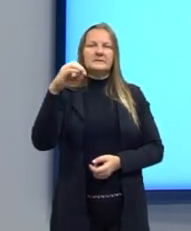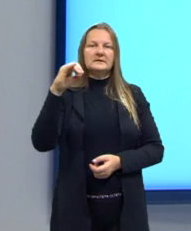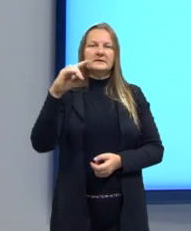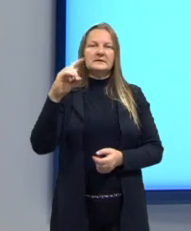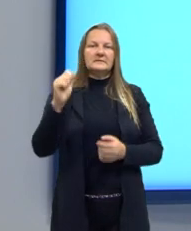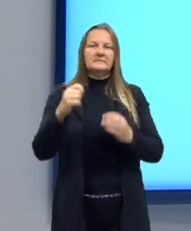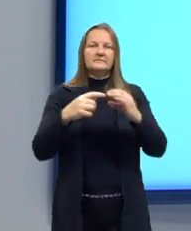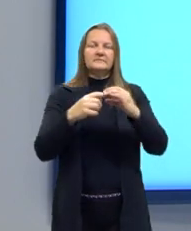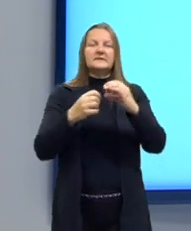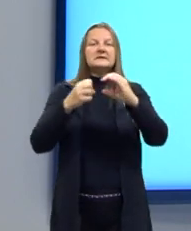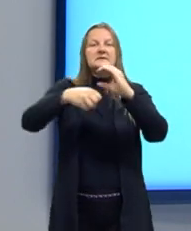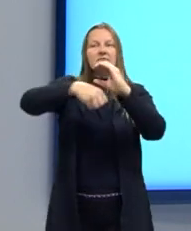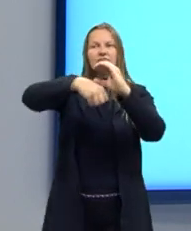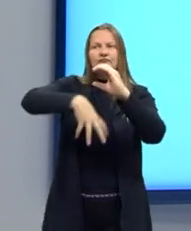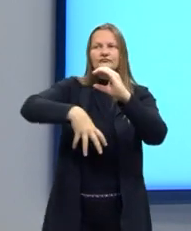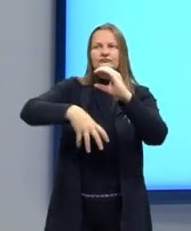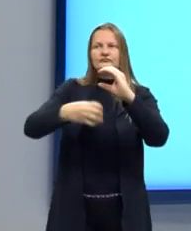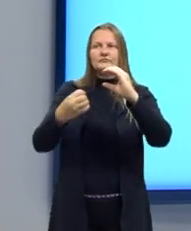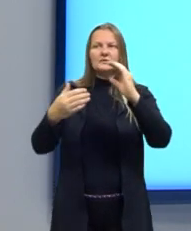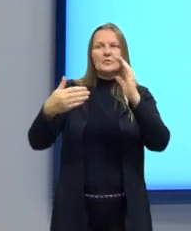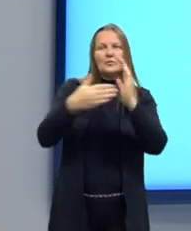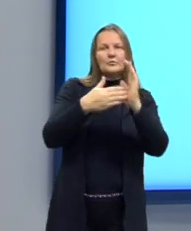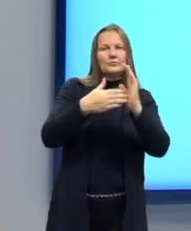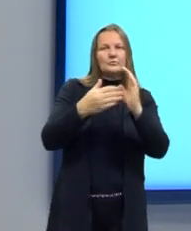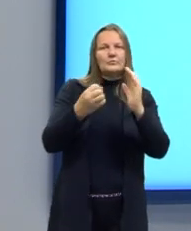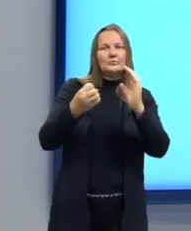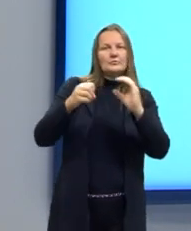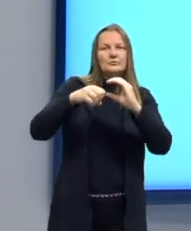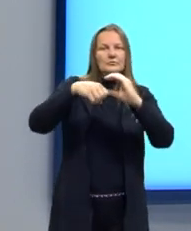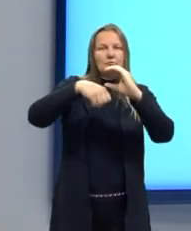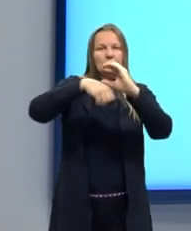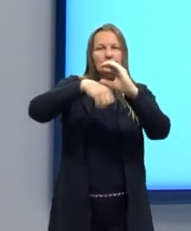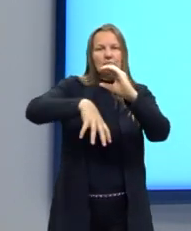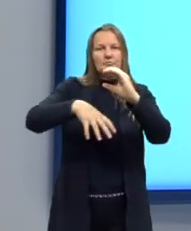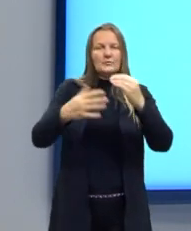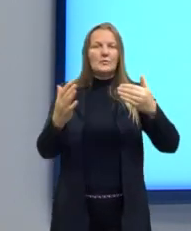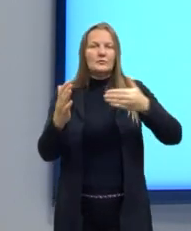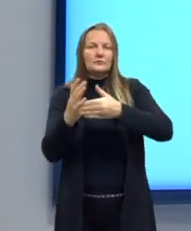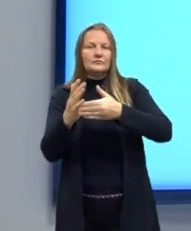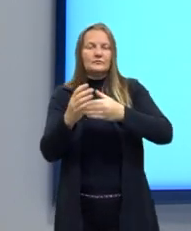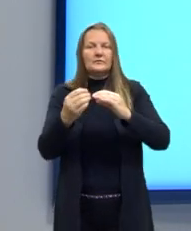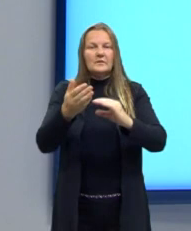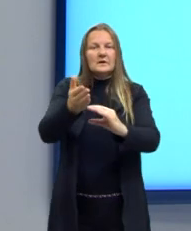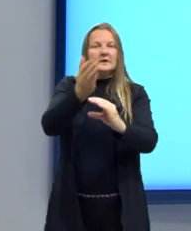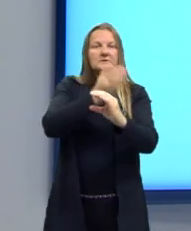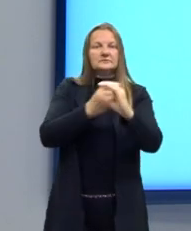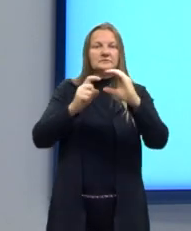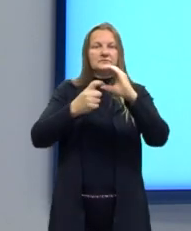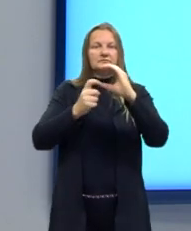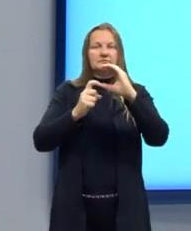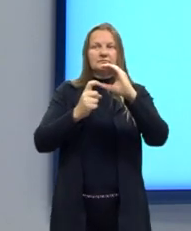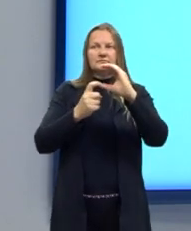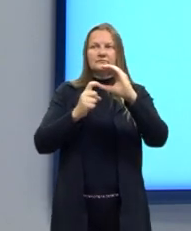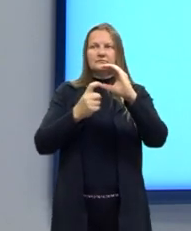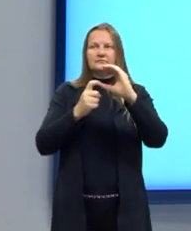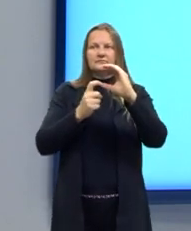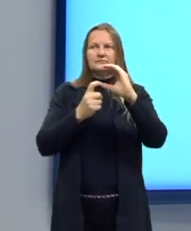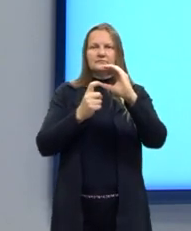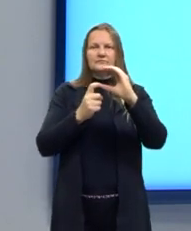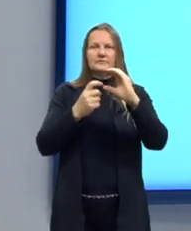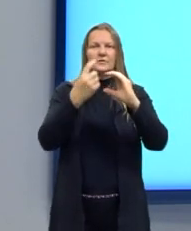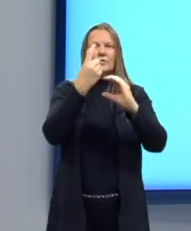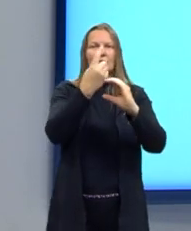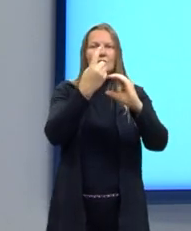apresenta ramificações, eu acrescento a ramificação à nomenclatura, antes da cadeia principal. Então, aqui eu tenho uma cadeia com um, dois, três,